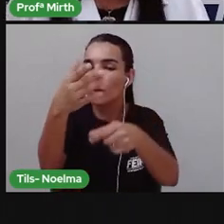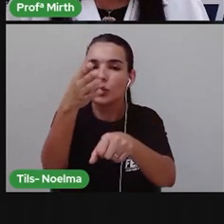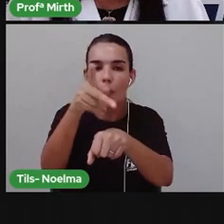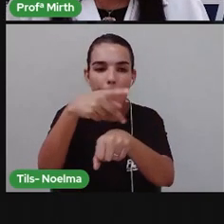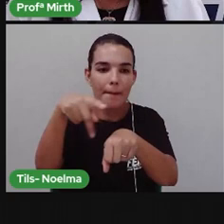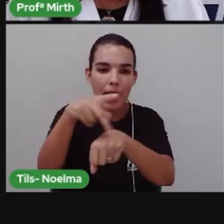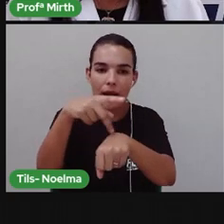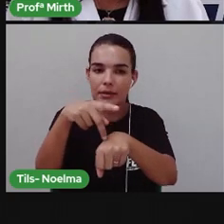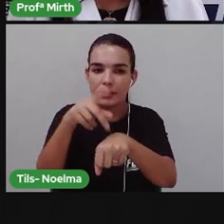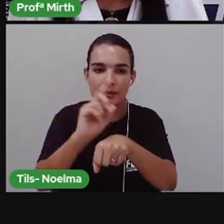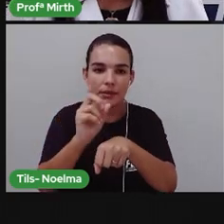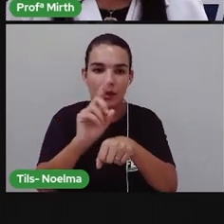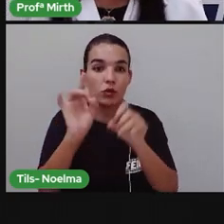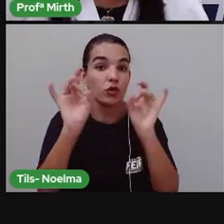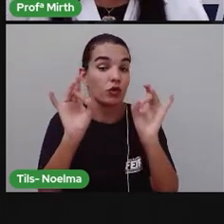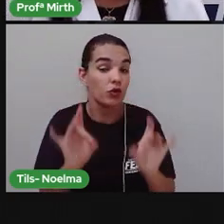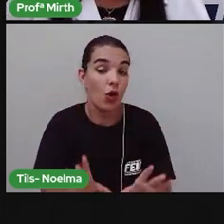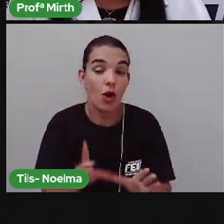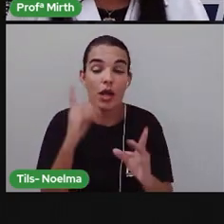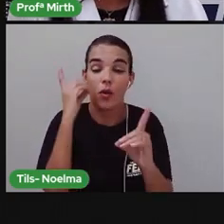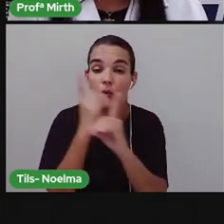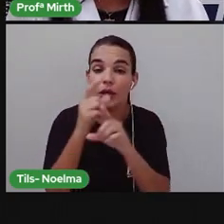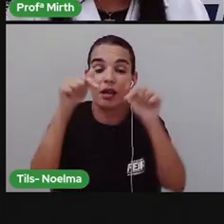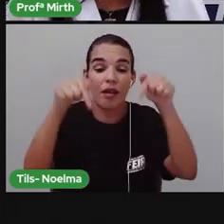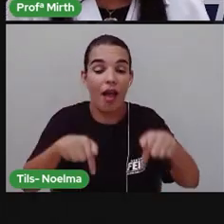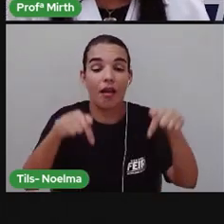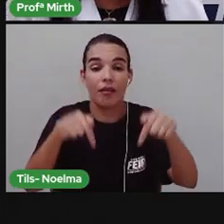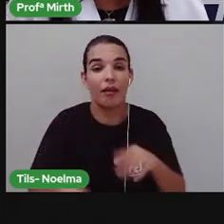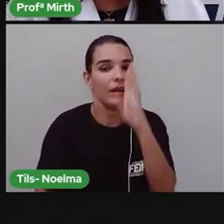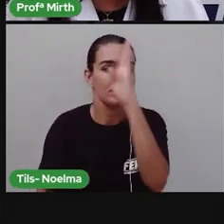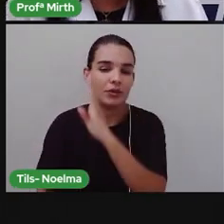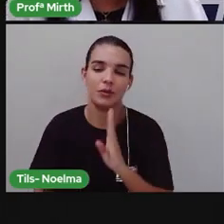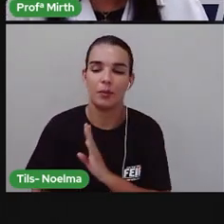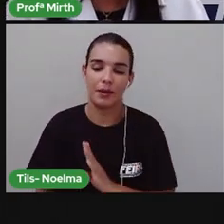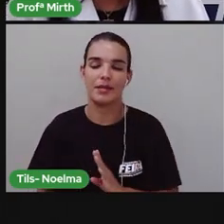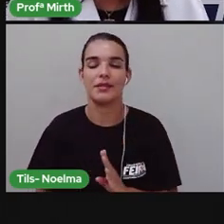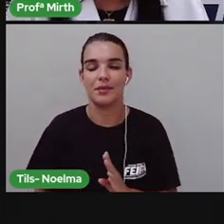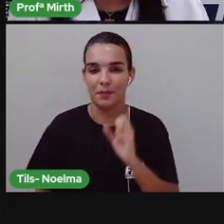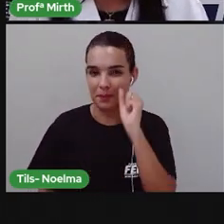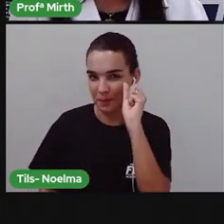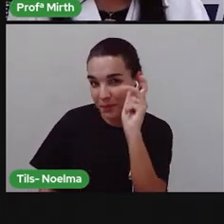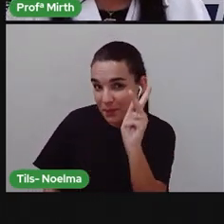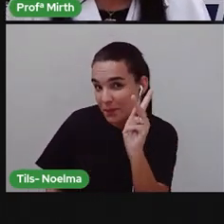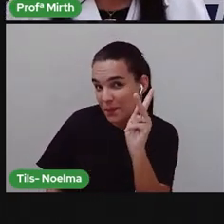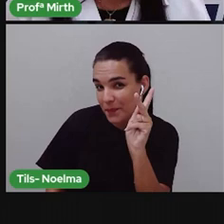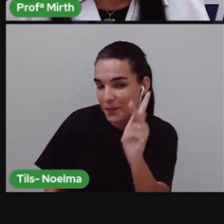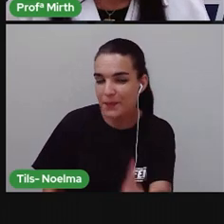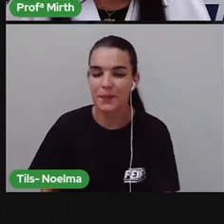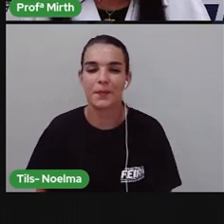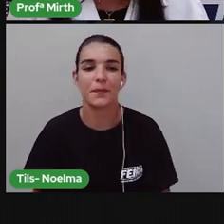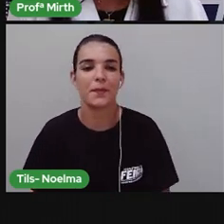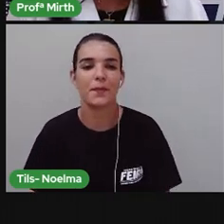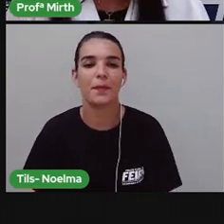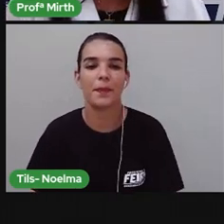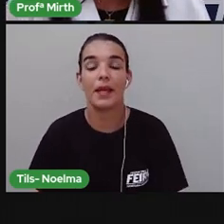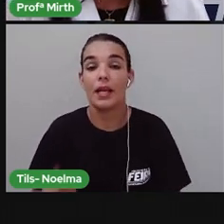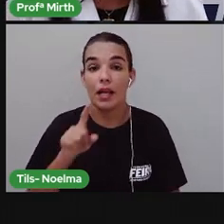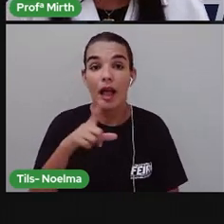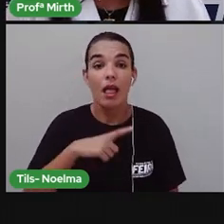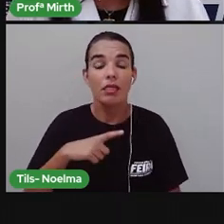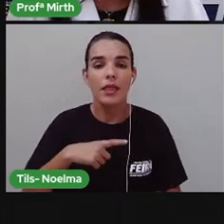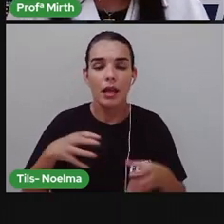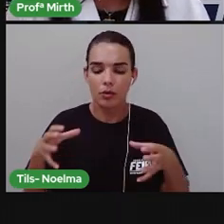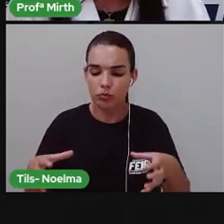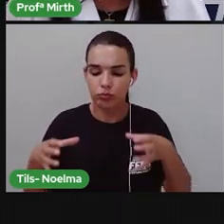Ele não será encontrado Em nenhuma outra Em nenhum outro país Que não seja o nosso E ocupa cerca